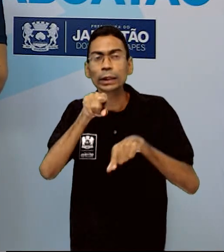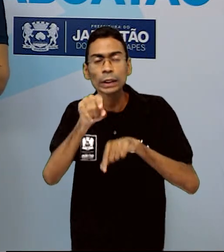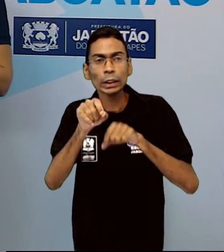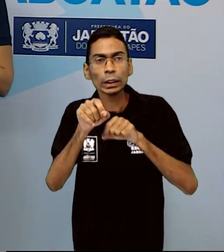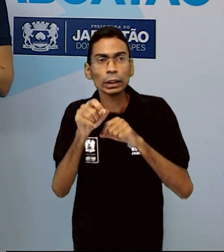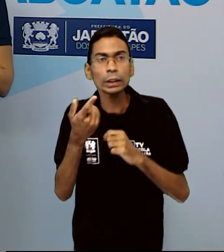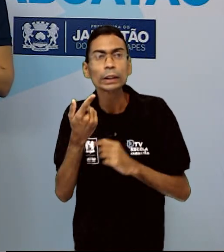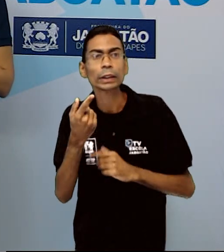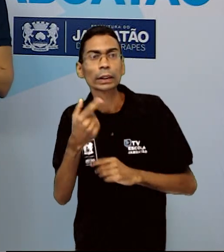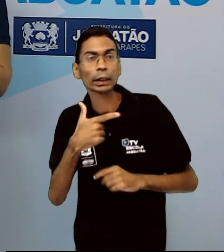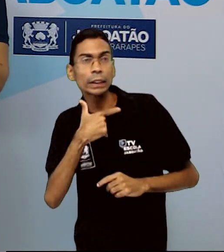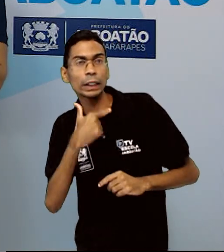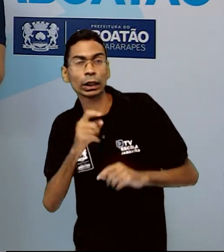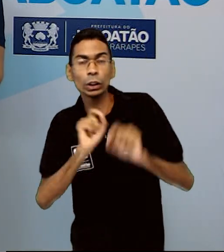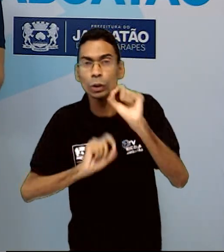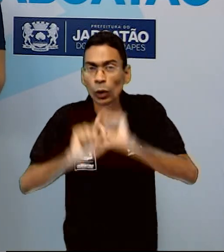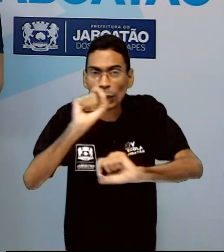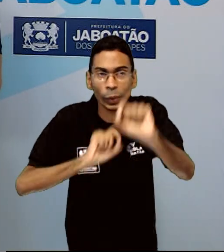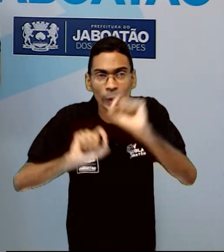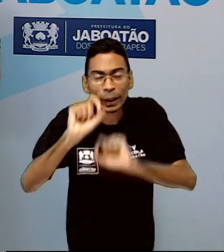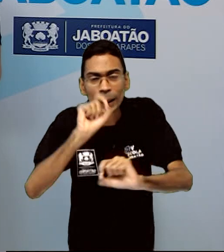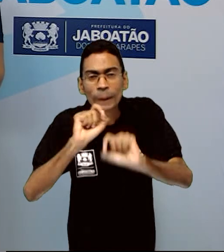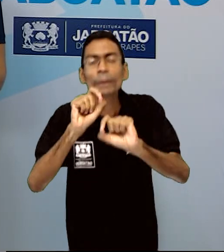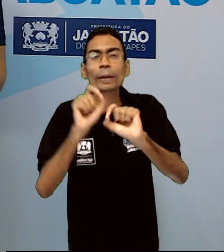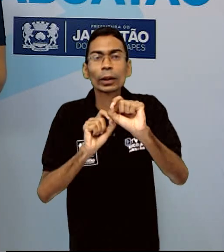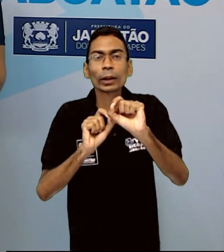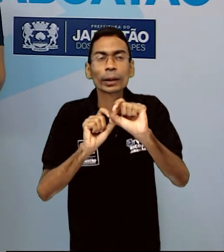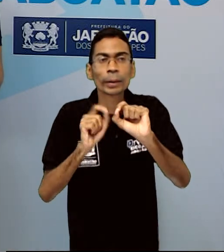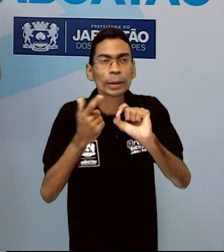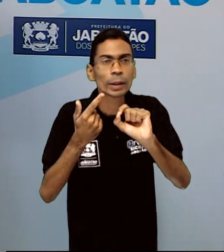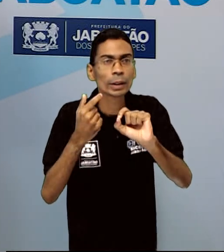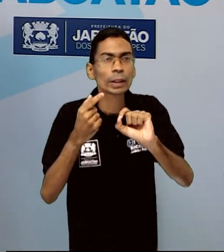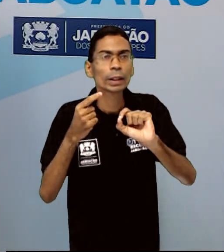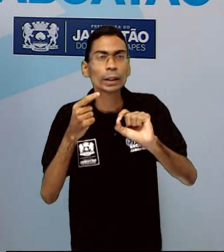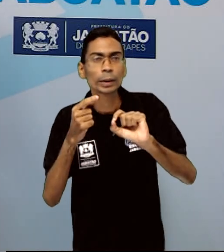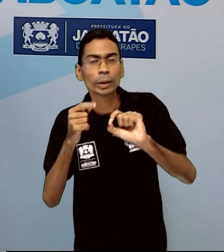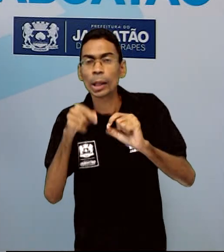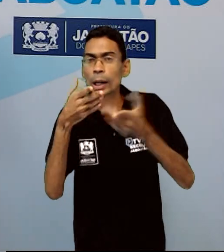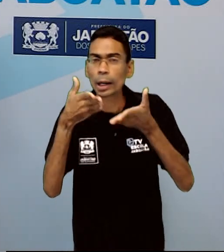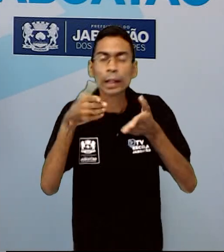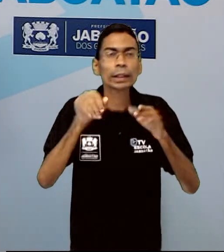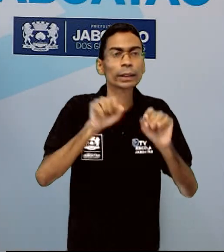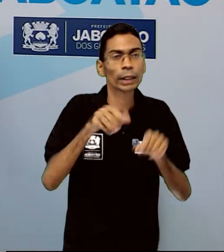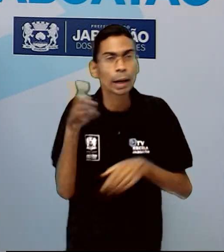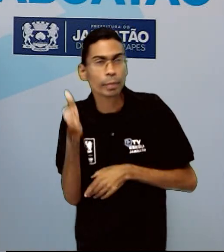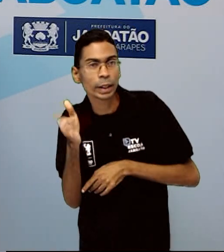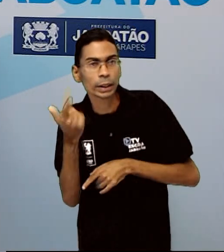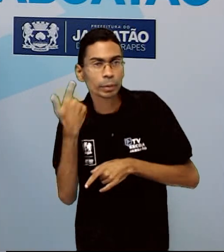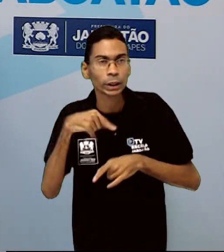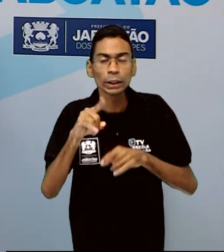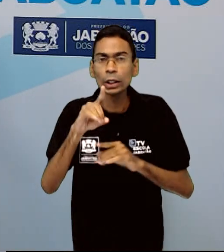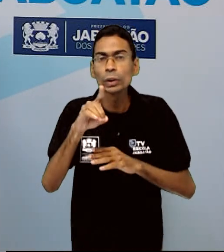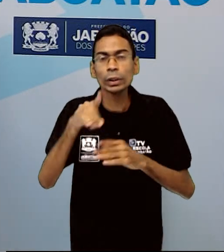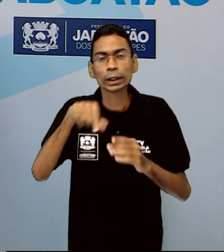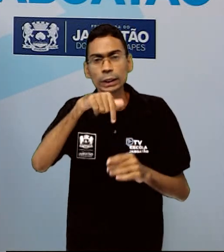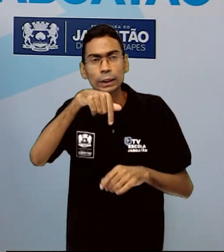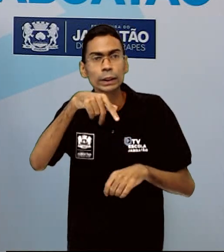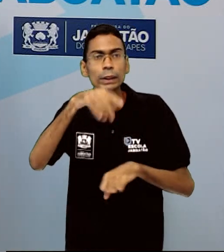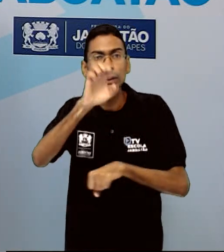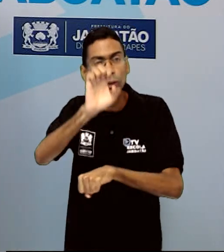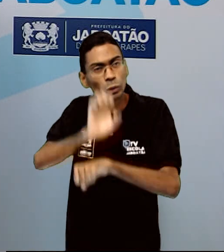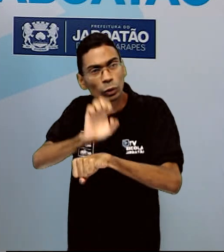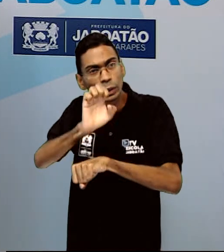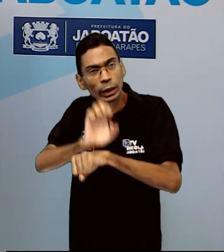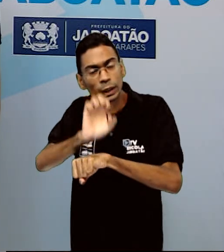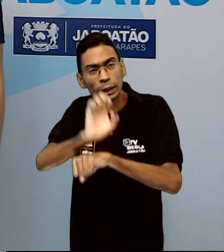vida política. É o estado de cidadão de quem é membro de um estado. Então, esse é o